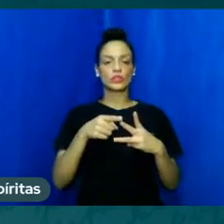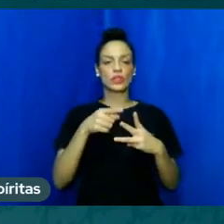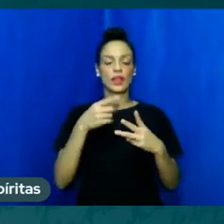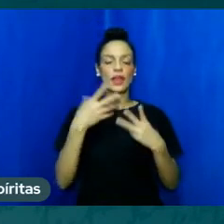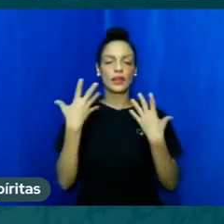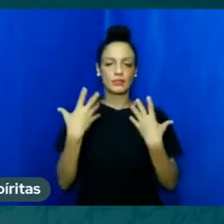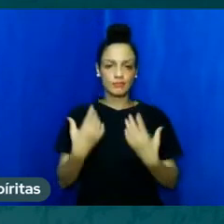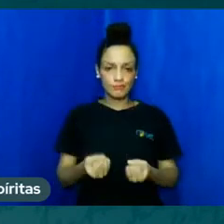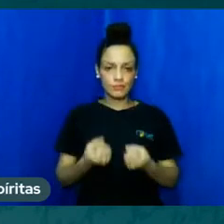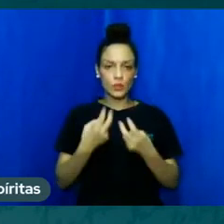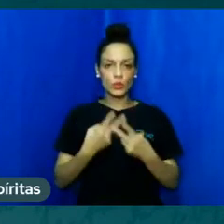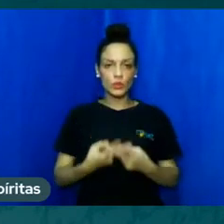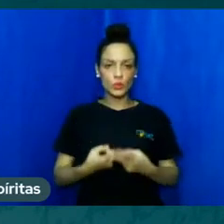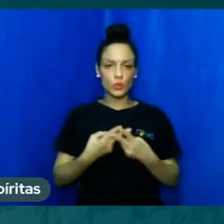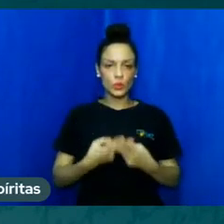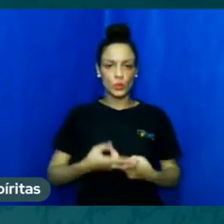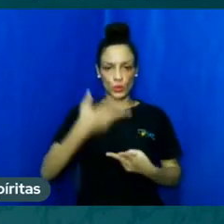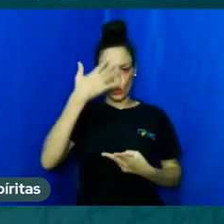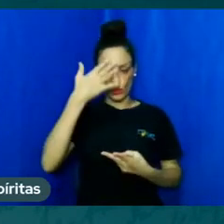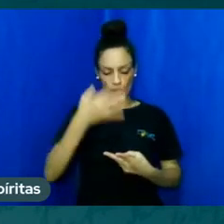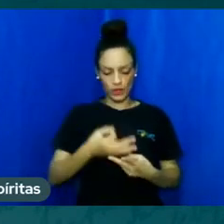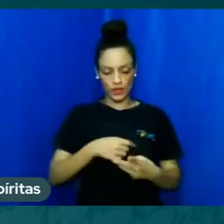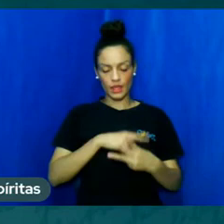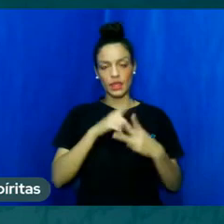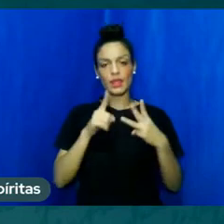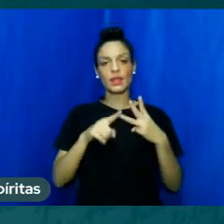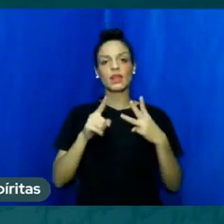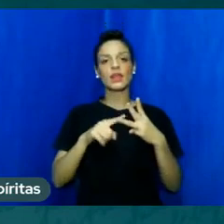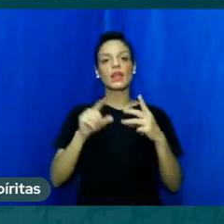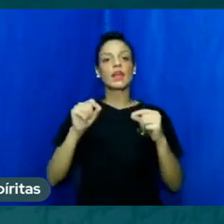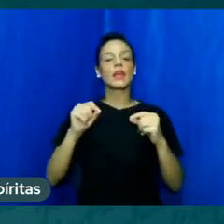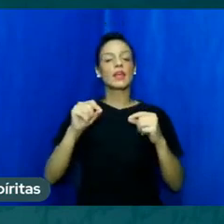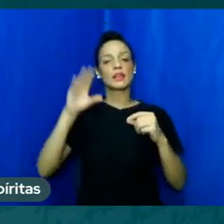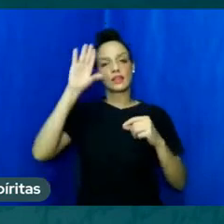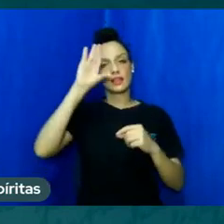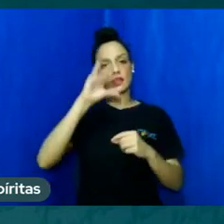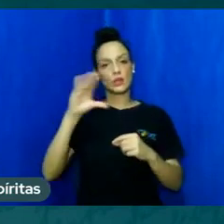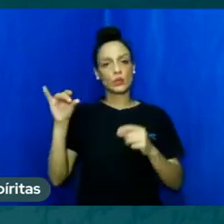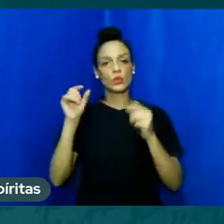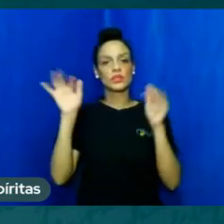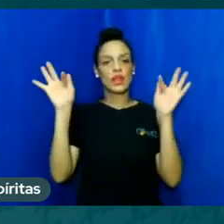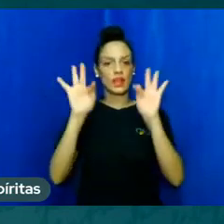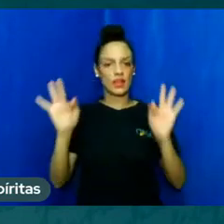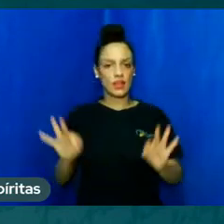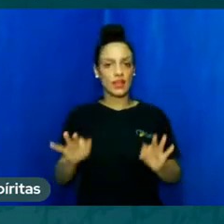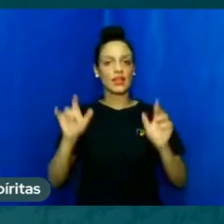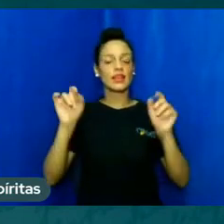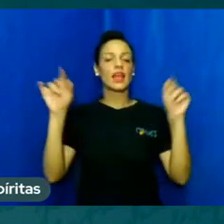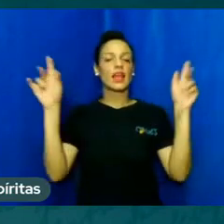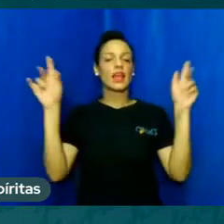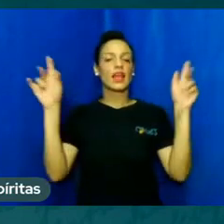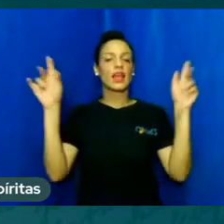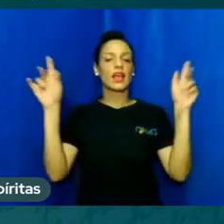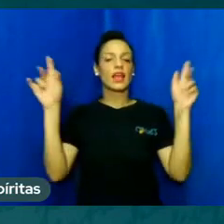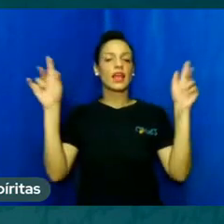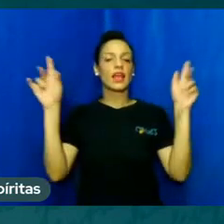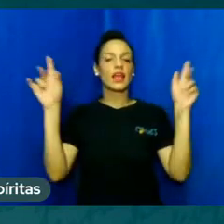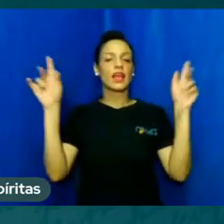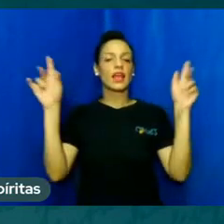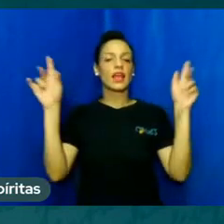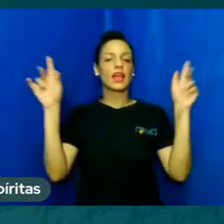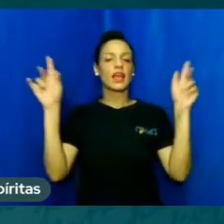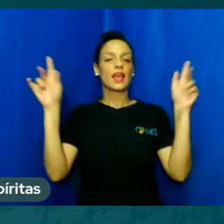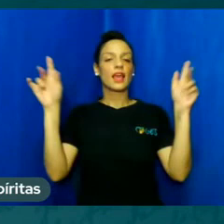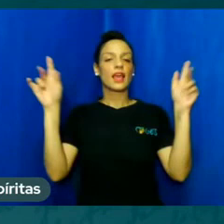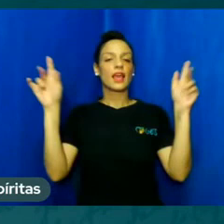no bem-aventurados que choram e a virtude da mansuetude no bem-aventurados os mansos e pacíficos só com a humildade